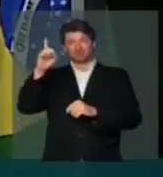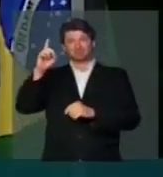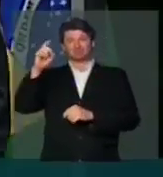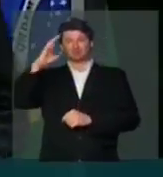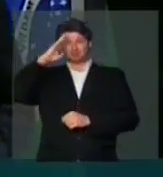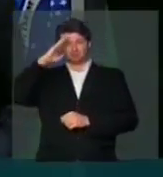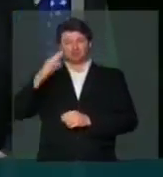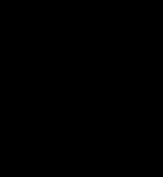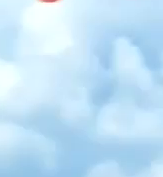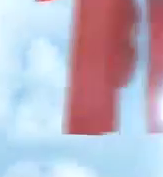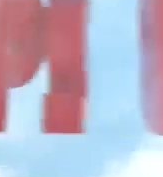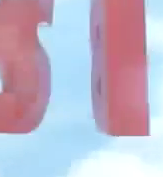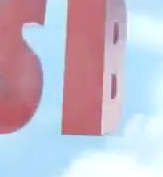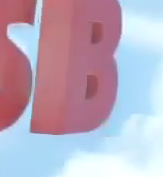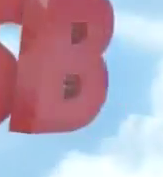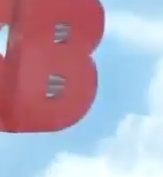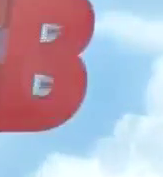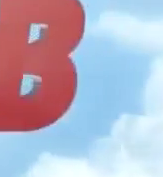soldado. Até a próxima.